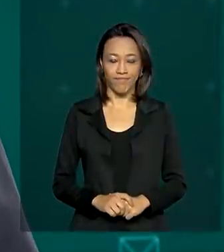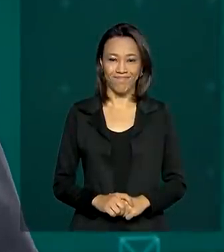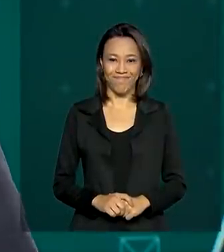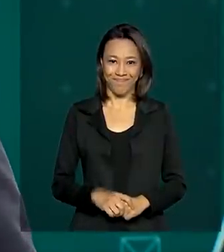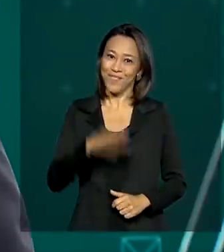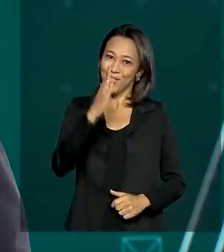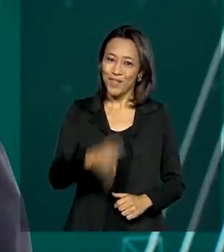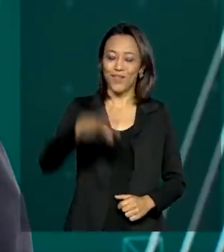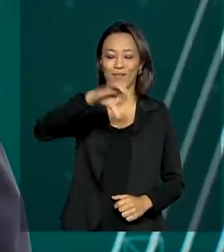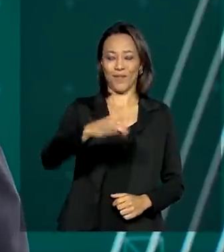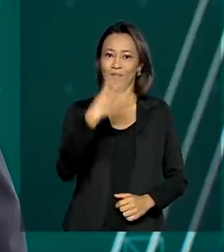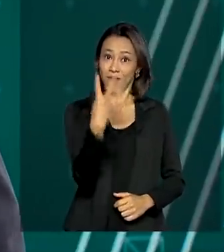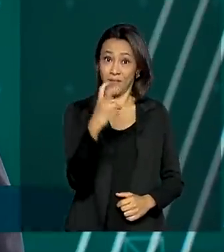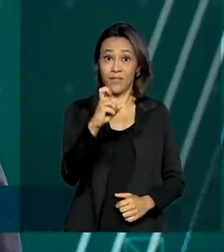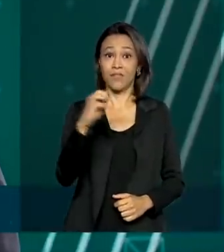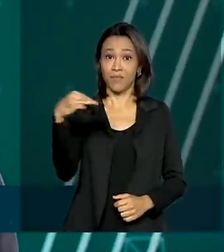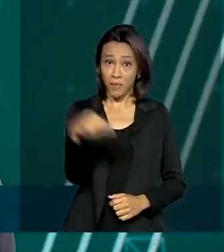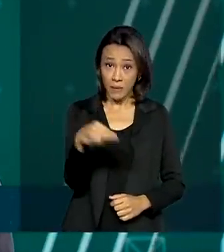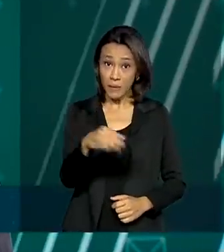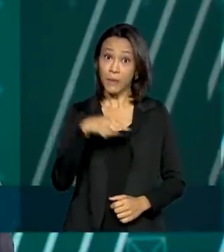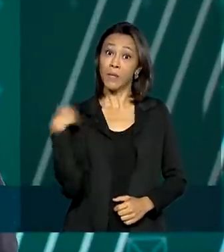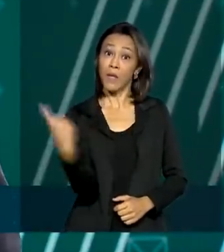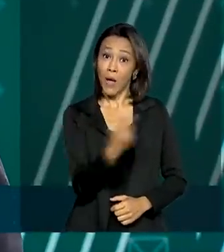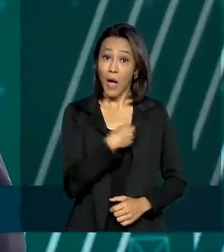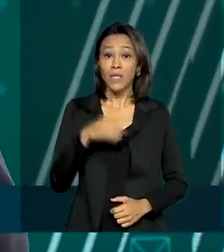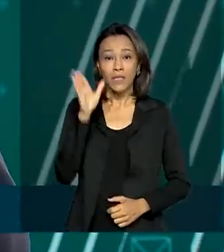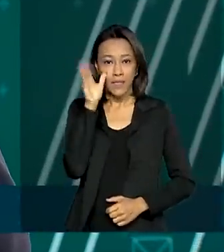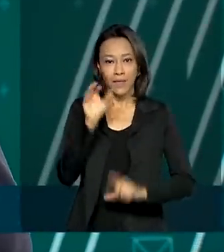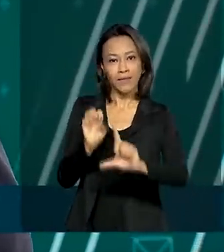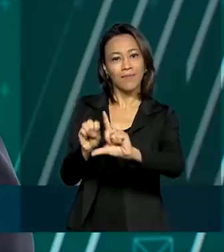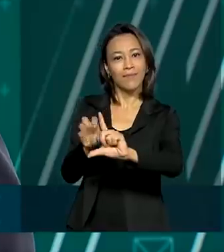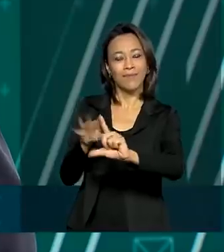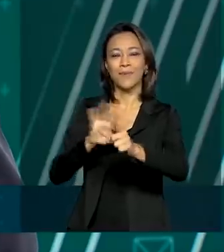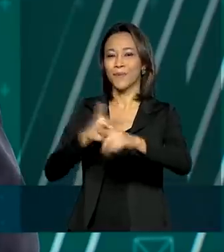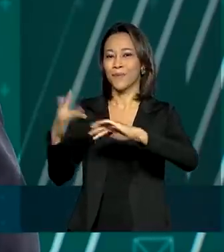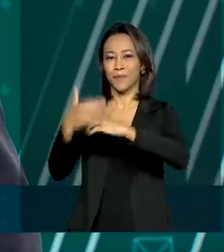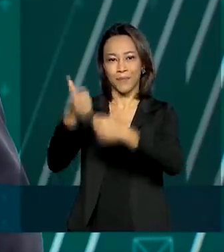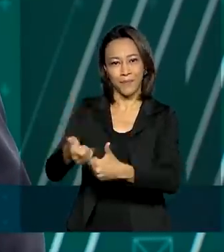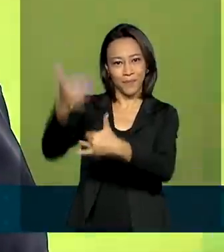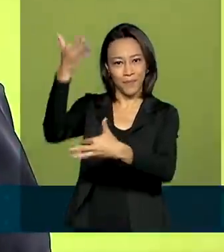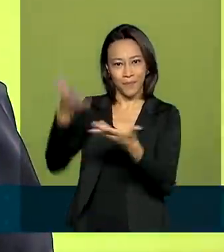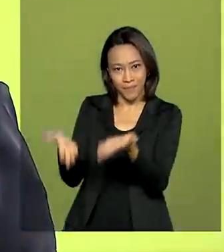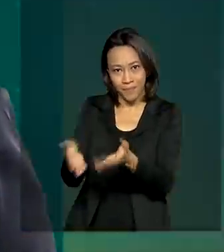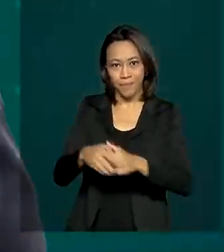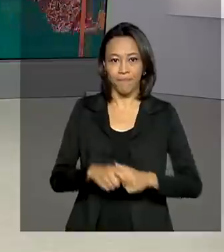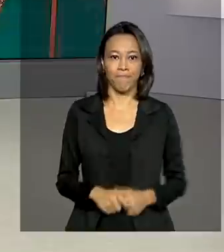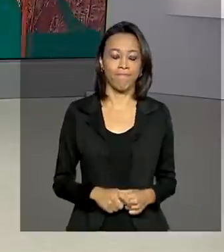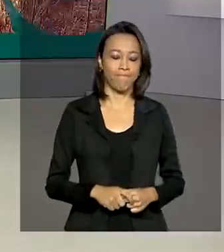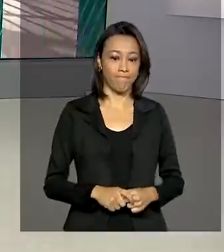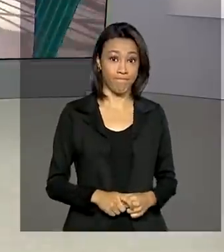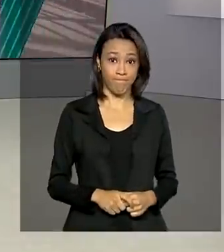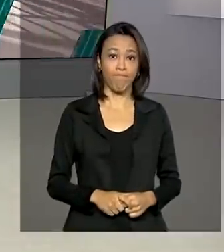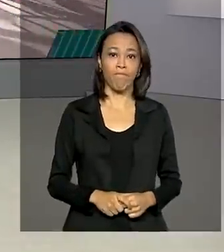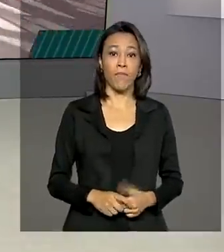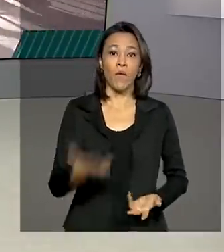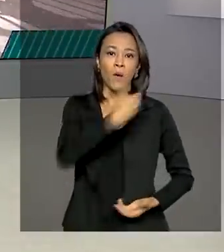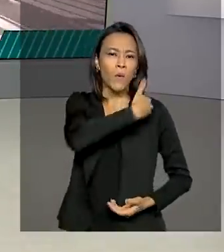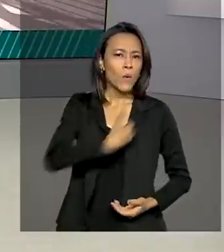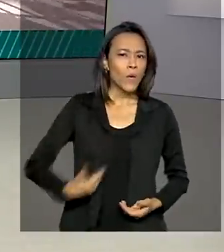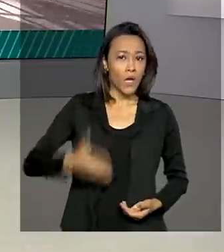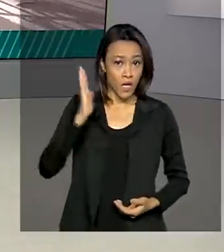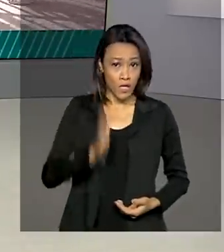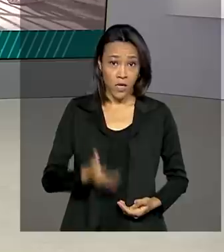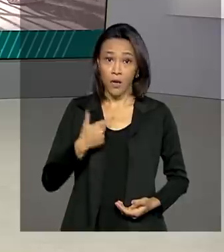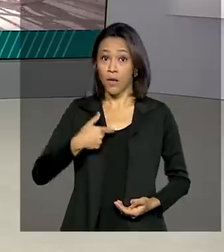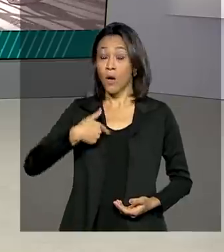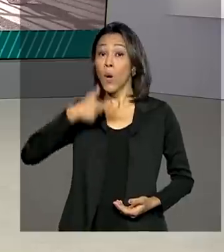São 9 horas e 45 minutos. Nós estamos ao vivo também pelas redes sociais. O governo entregou